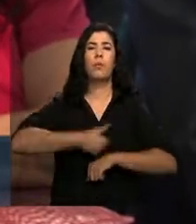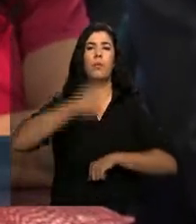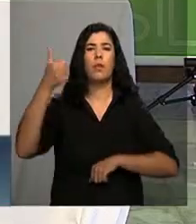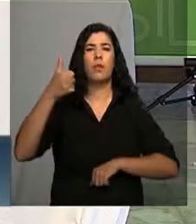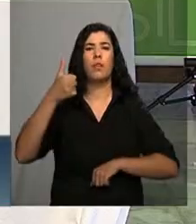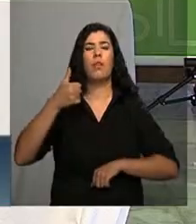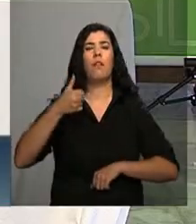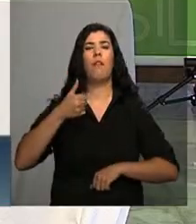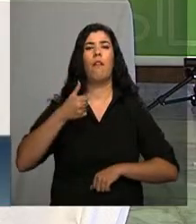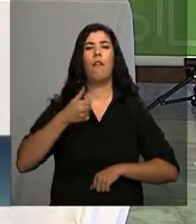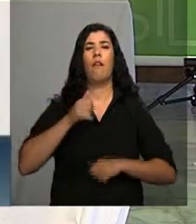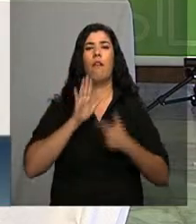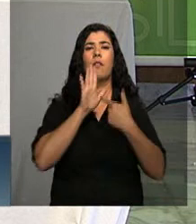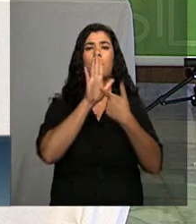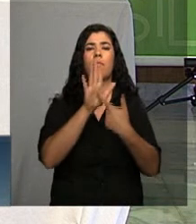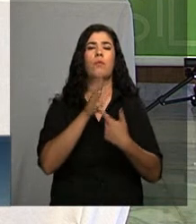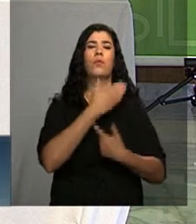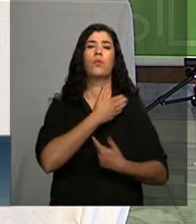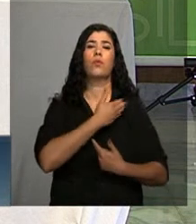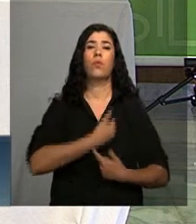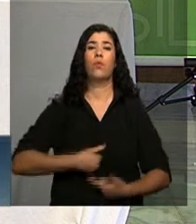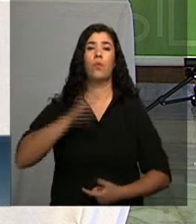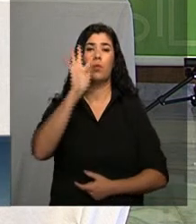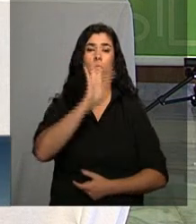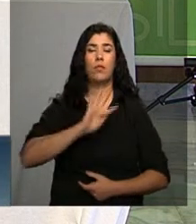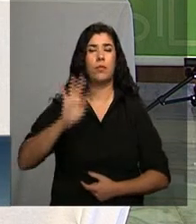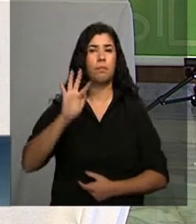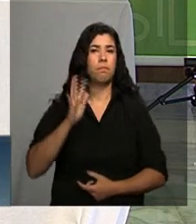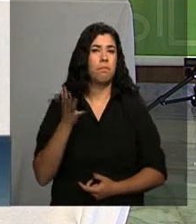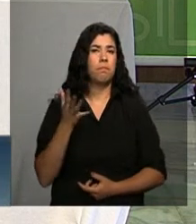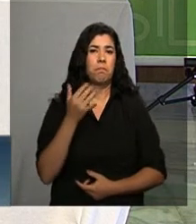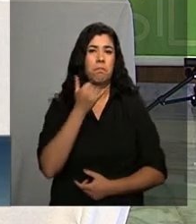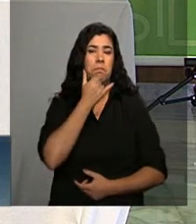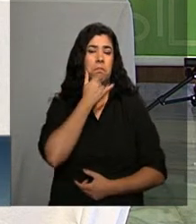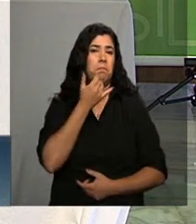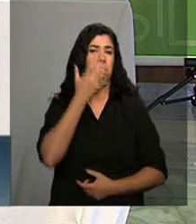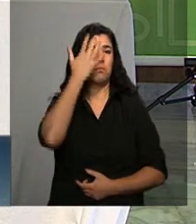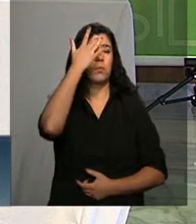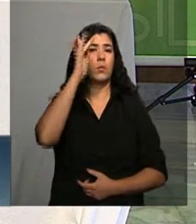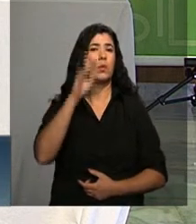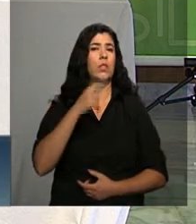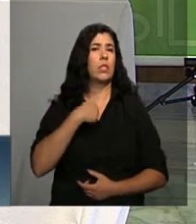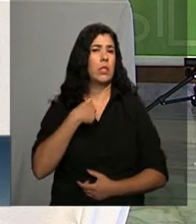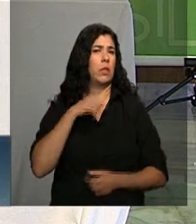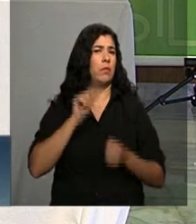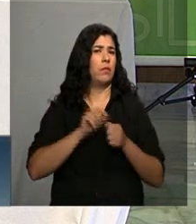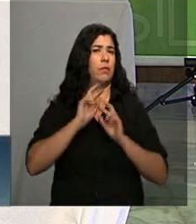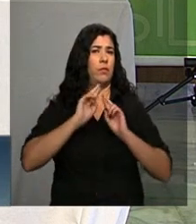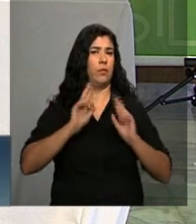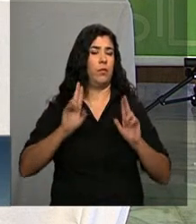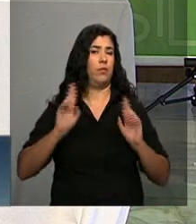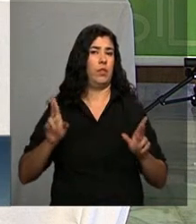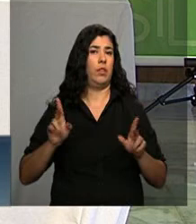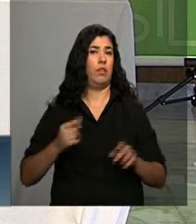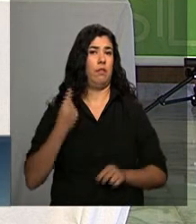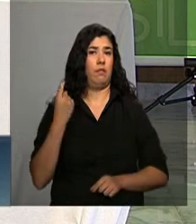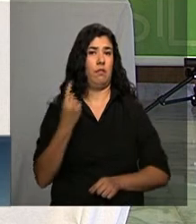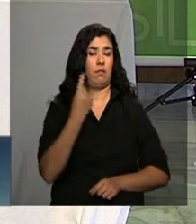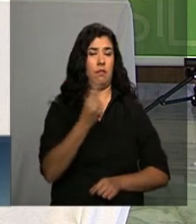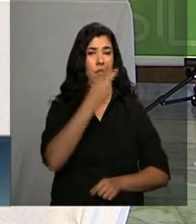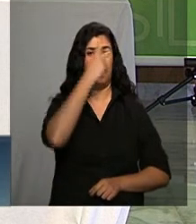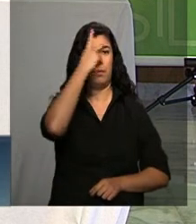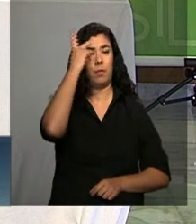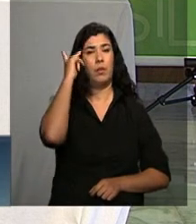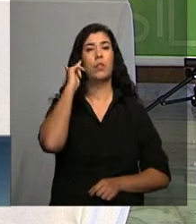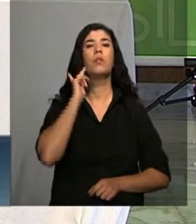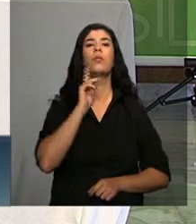atual? Eu não sei se é diferente do outro ministro. Eu penso que cada gestor tem uma forma de trabalhar, tem